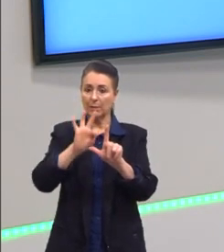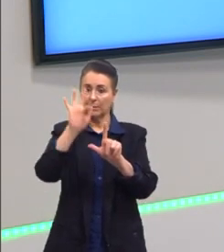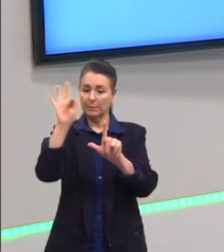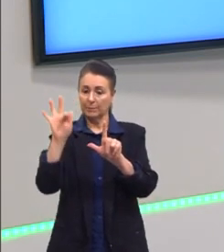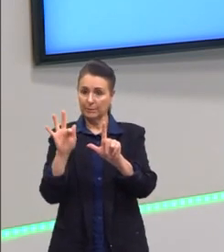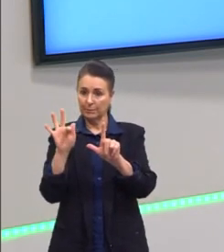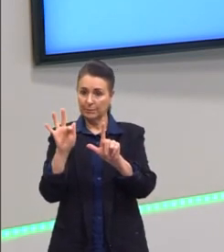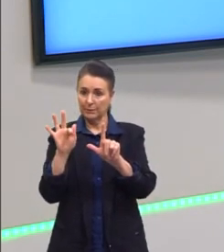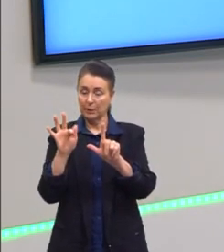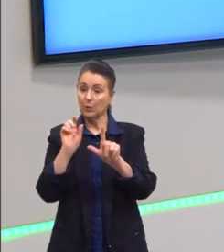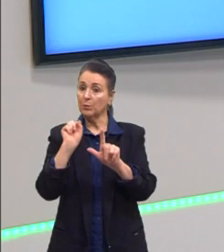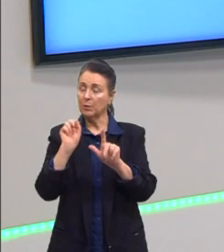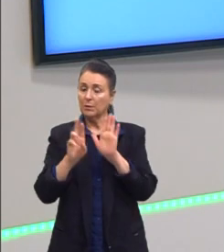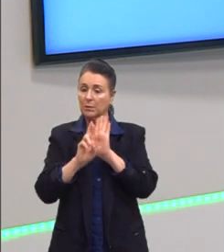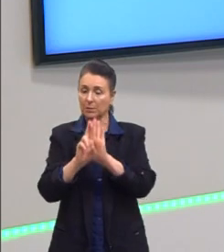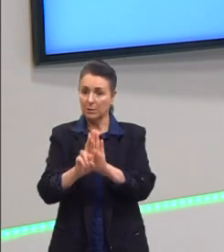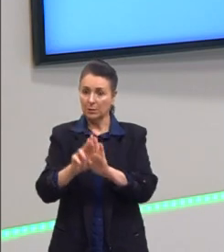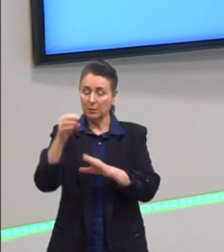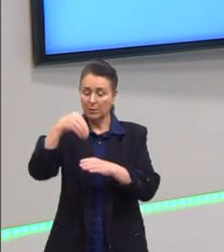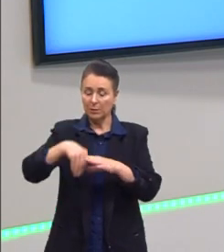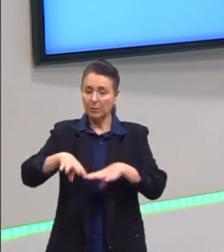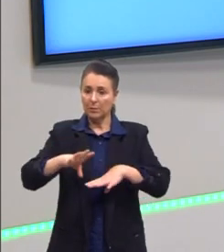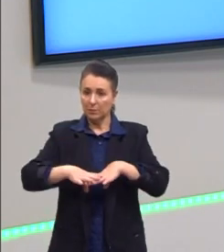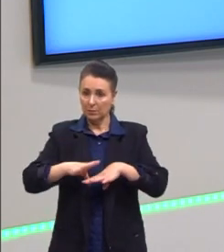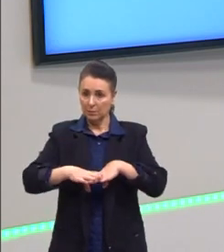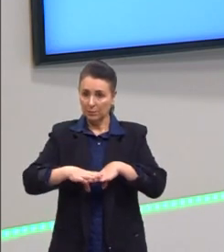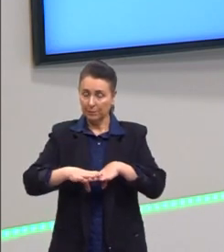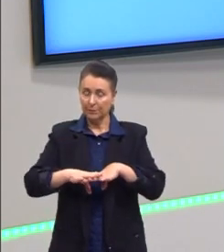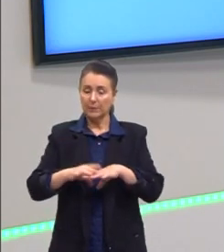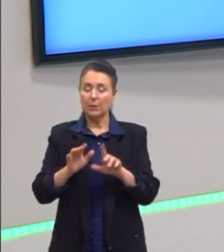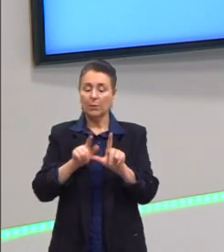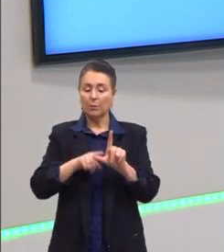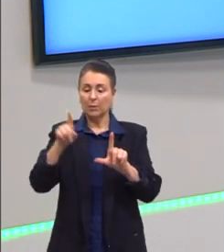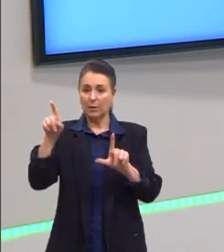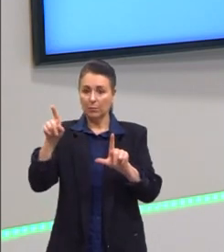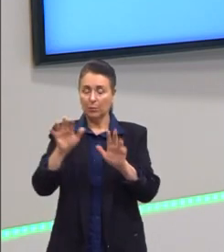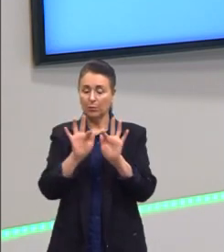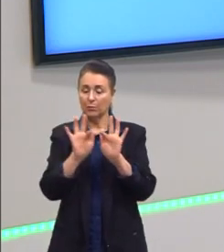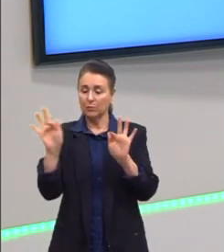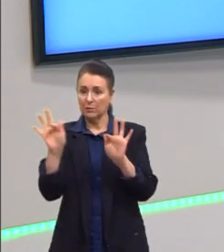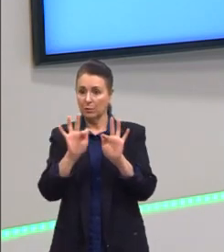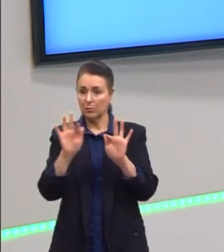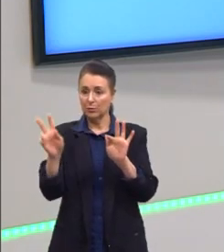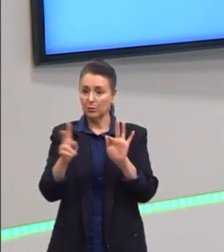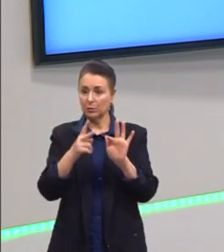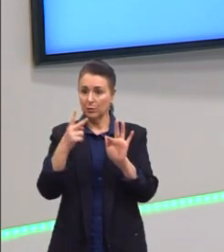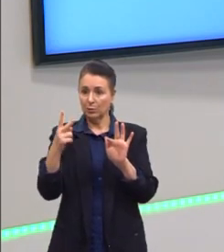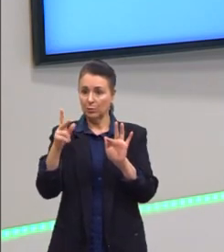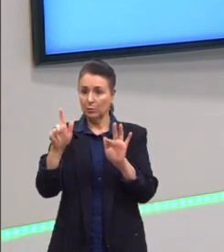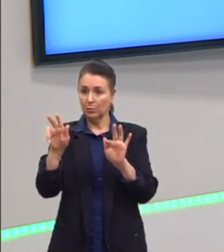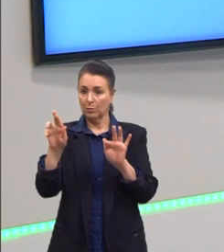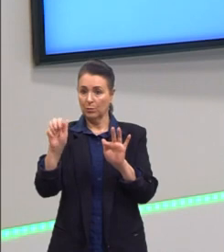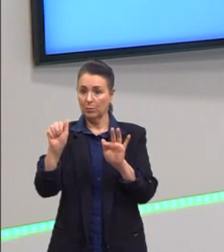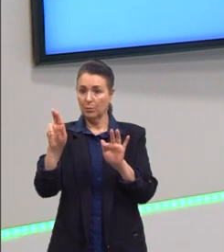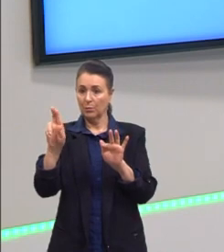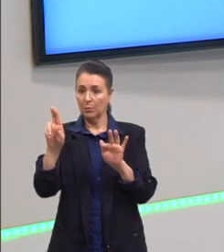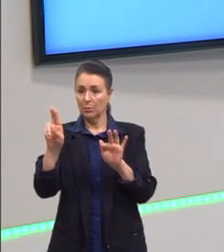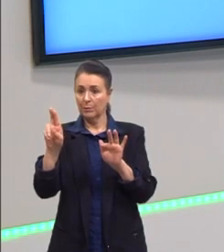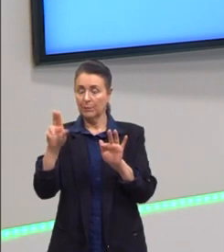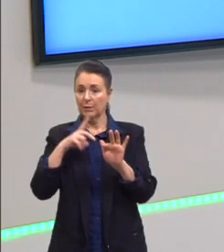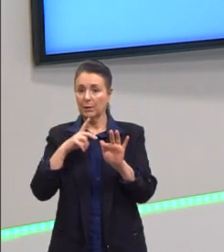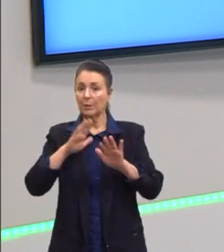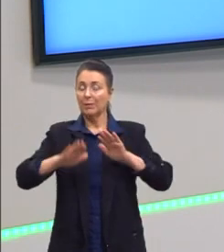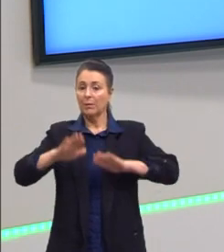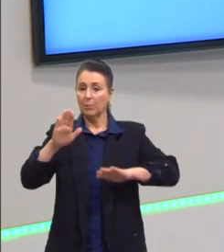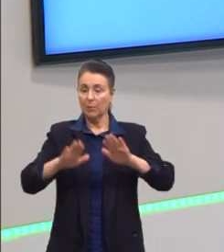na matemática. O gráfico de funções de segundo grau. Existem duas possibilidades, então, dependendo do